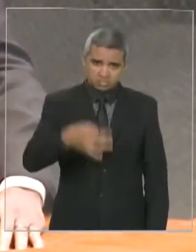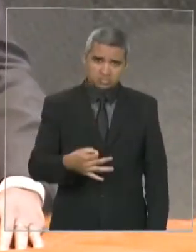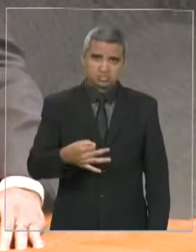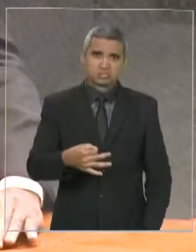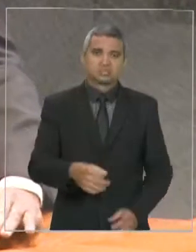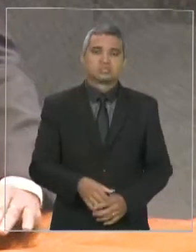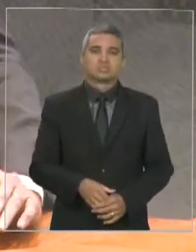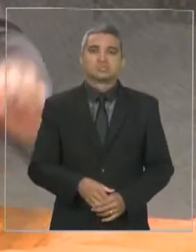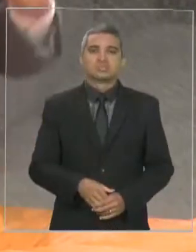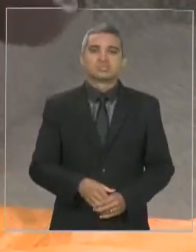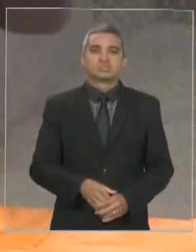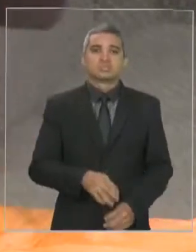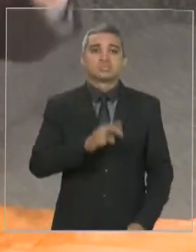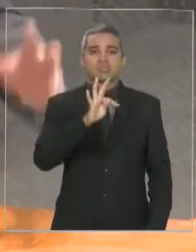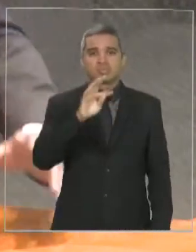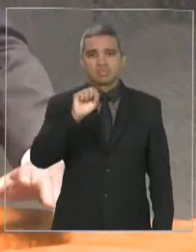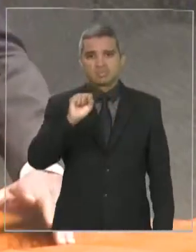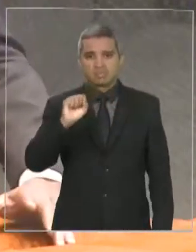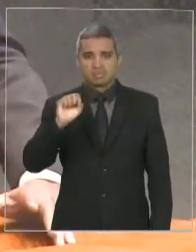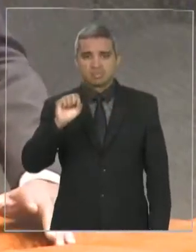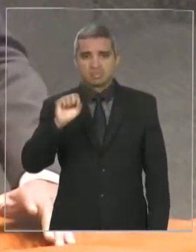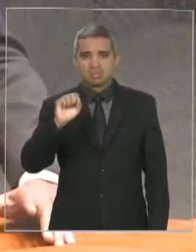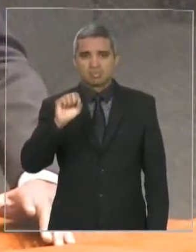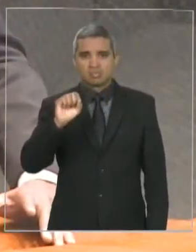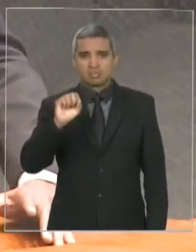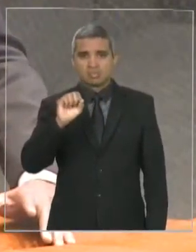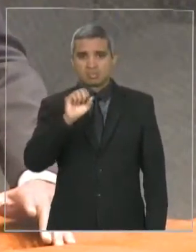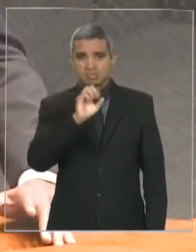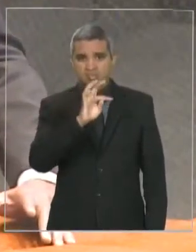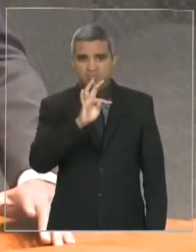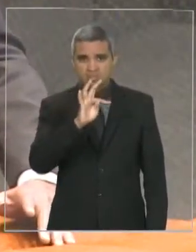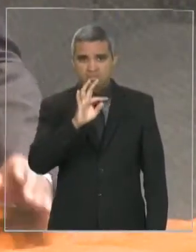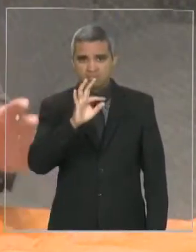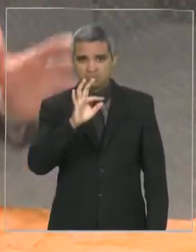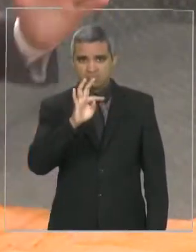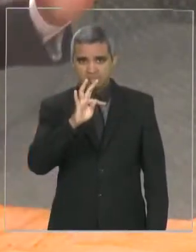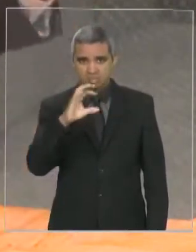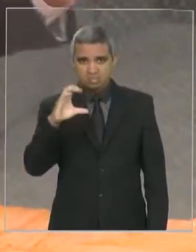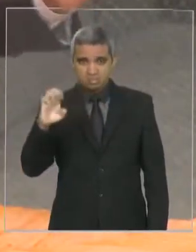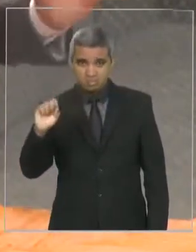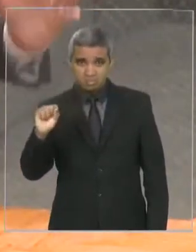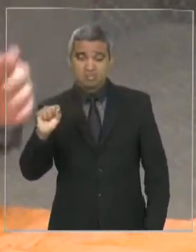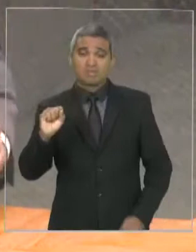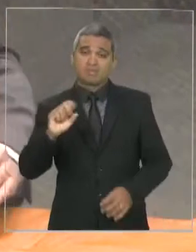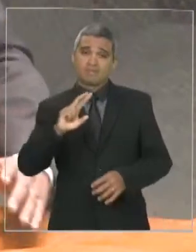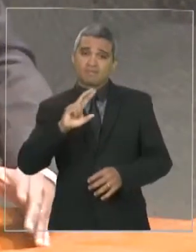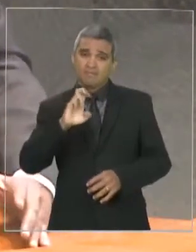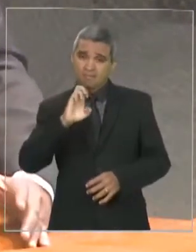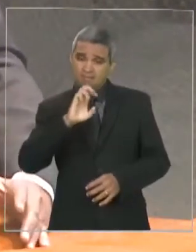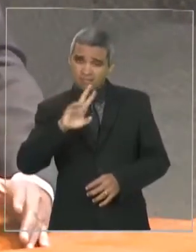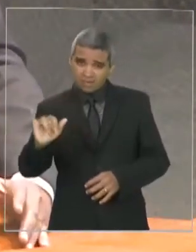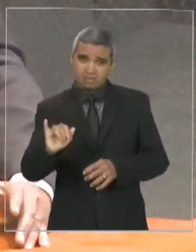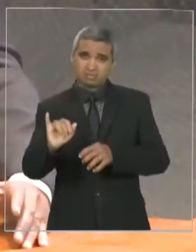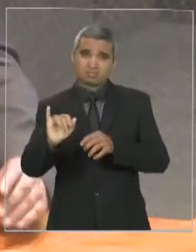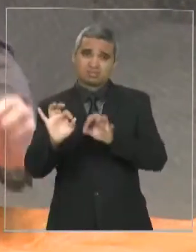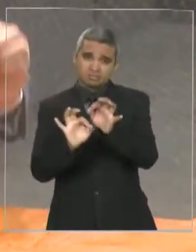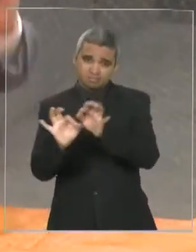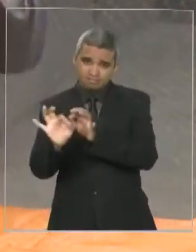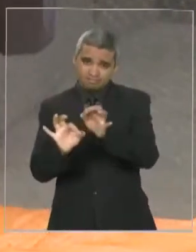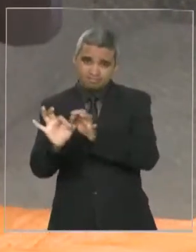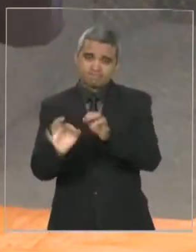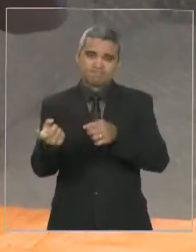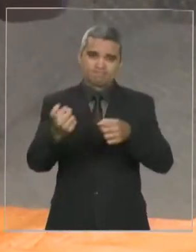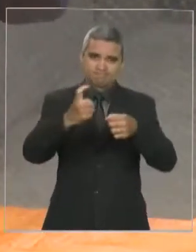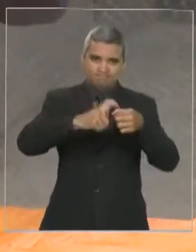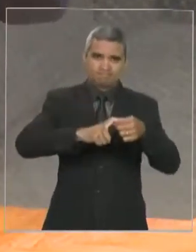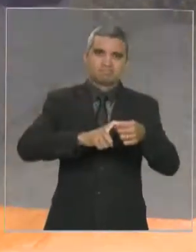superiores farão justiça. O que nós vemos na Operação Lava Jato, a